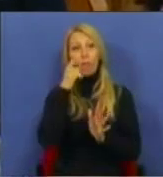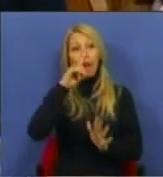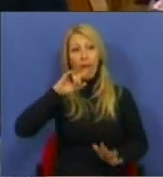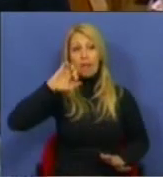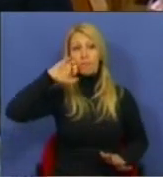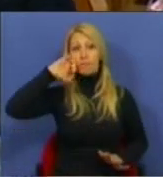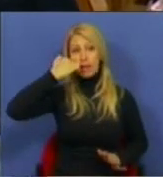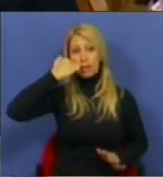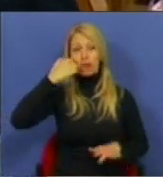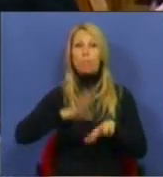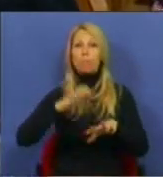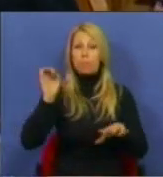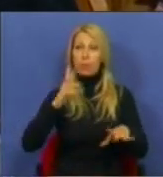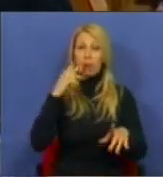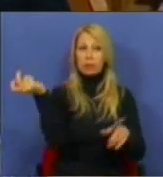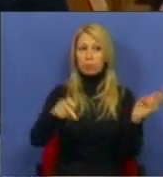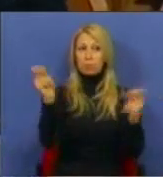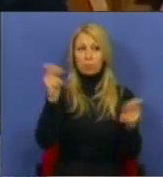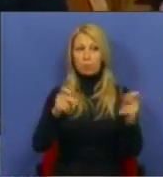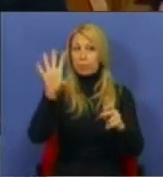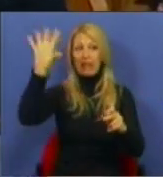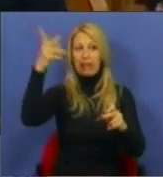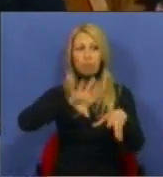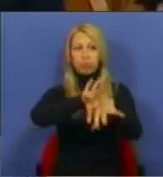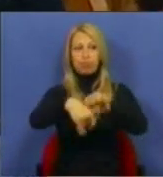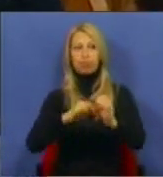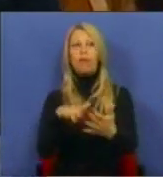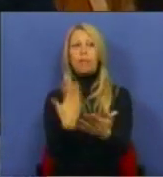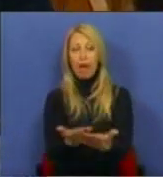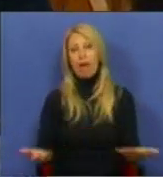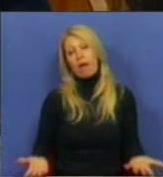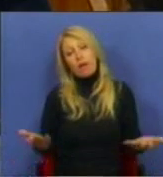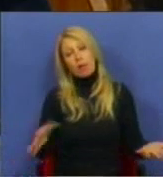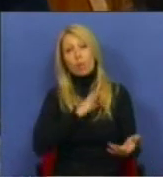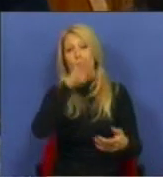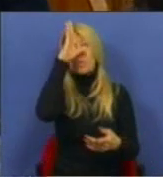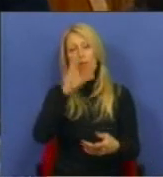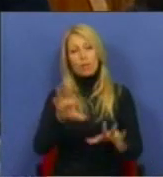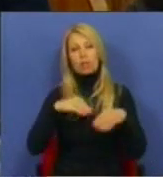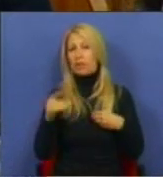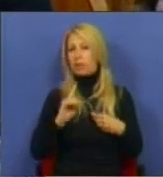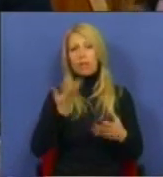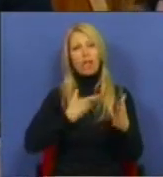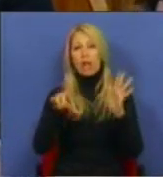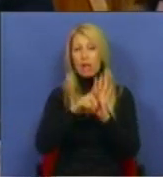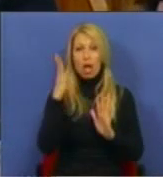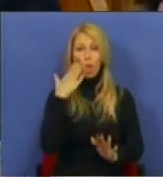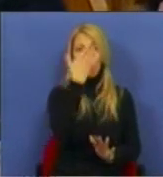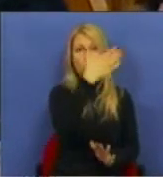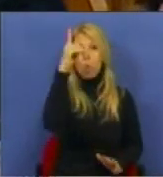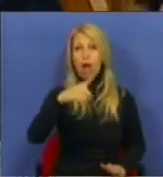dessas intempédias. Não se aceita por isso, Sr. Ministro, que o Decreto-Lei nº 1A